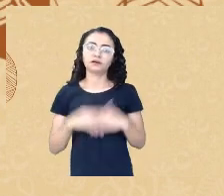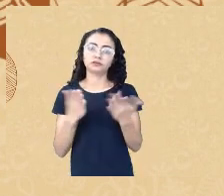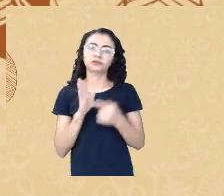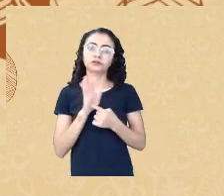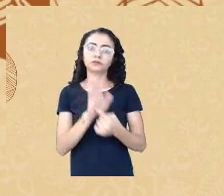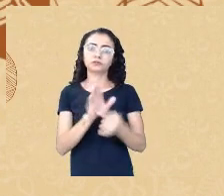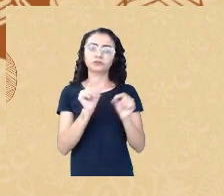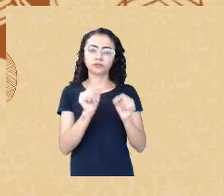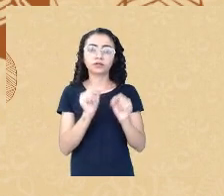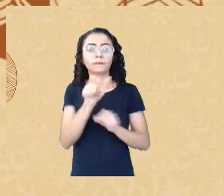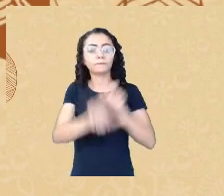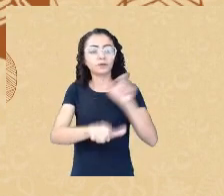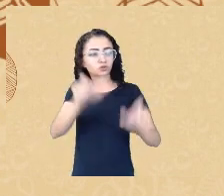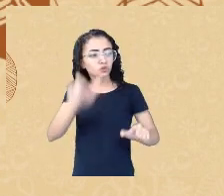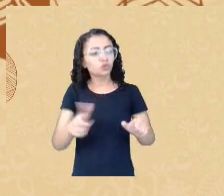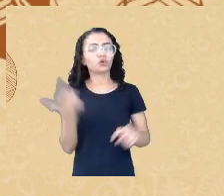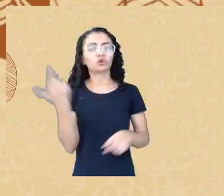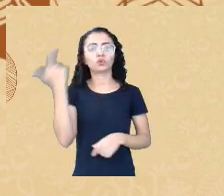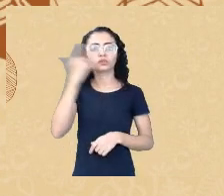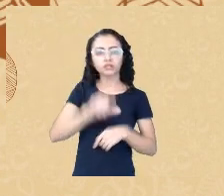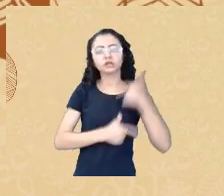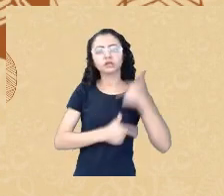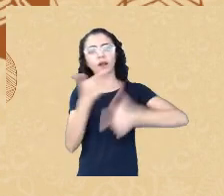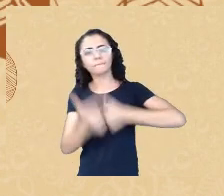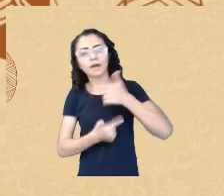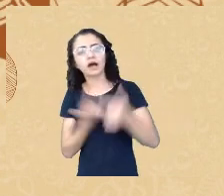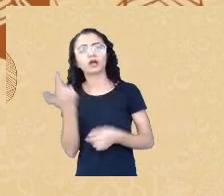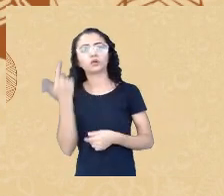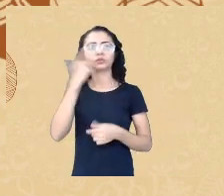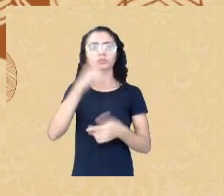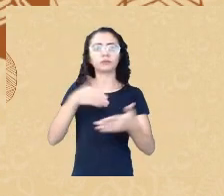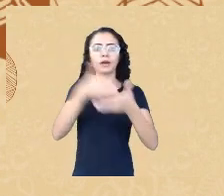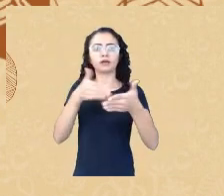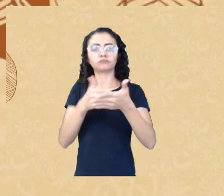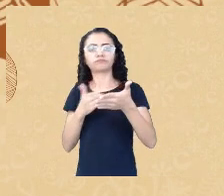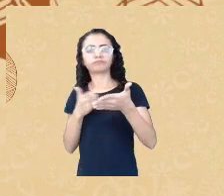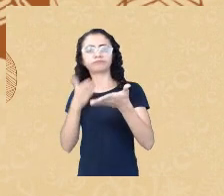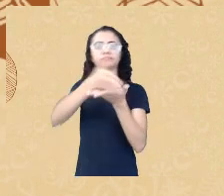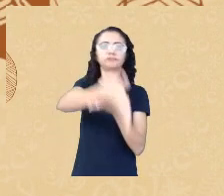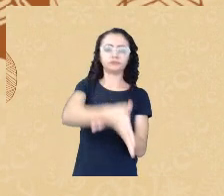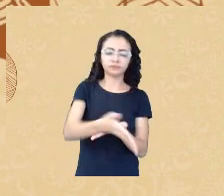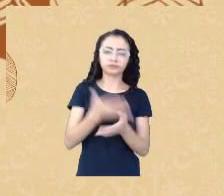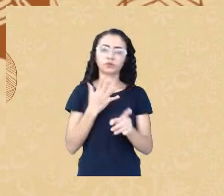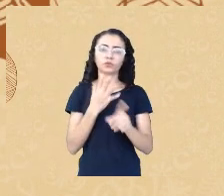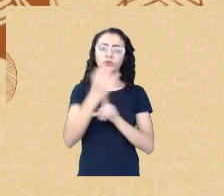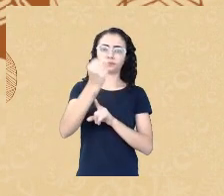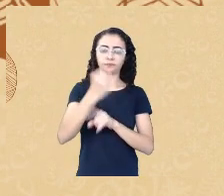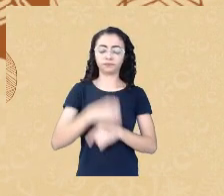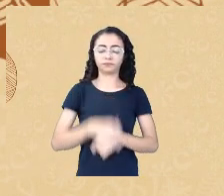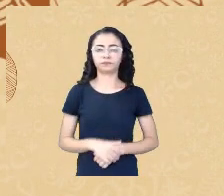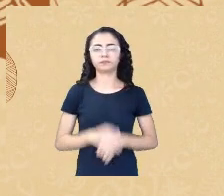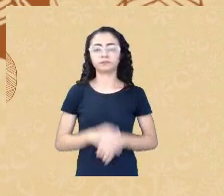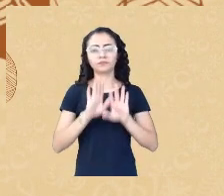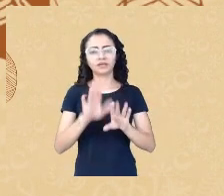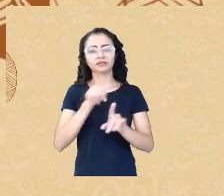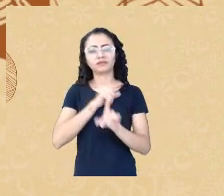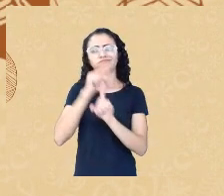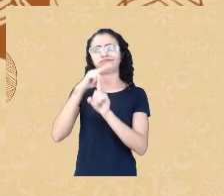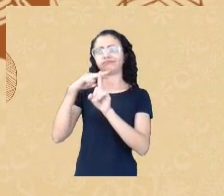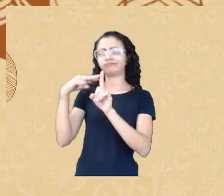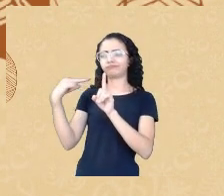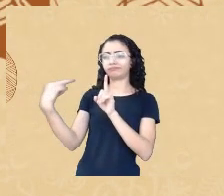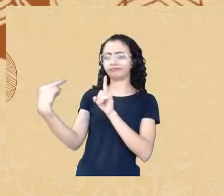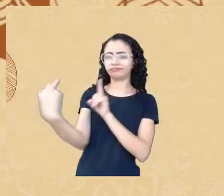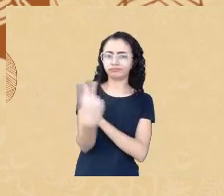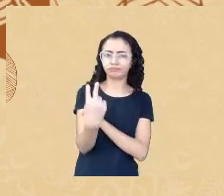conseguiu vencer barreiras e deu um salto então se nós olharmos todos esses lozangos a gente vai ver que na média está aqui em